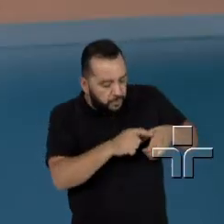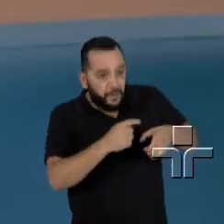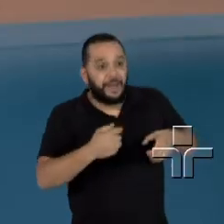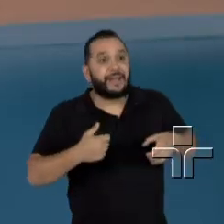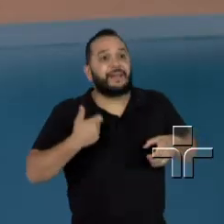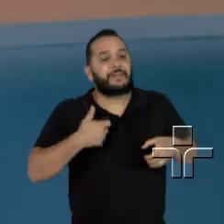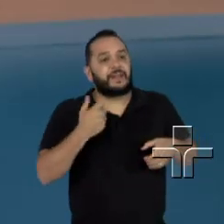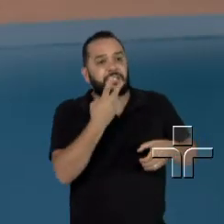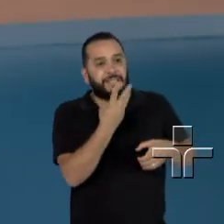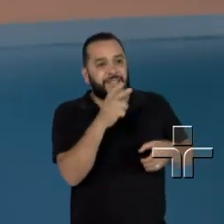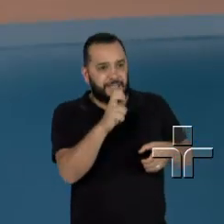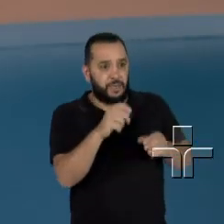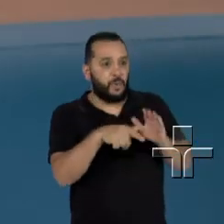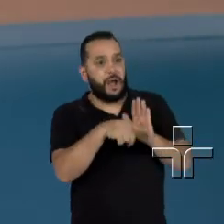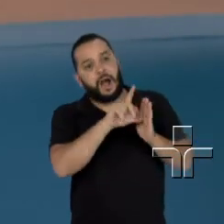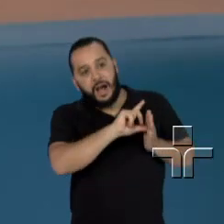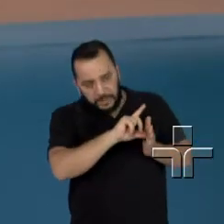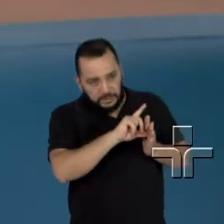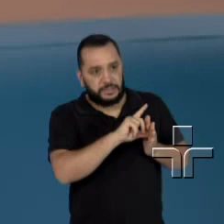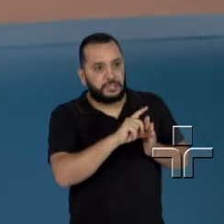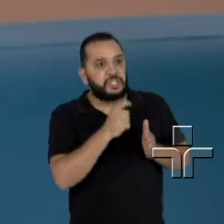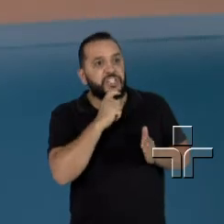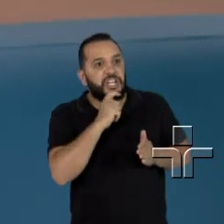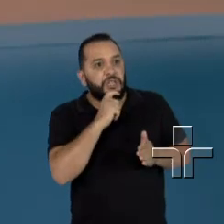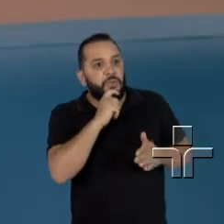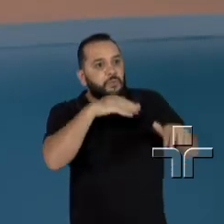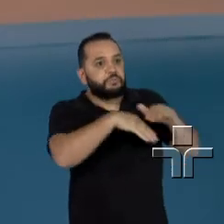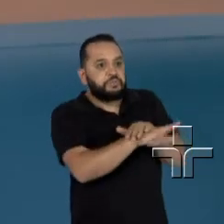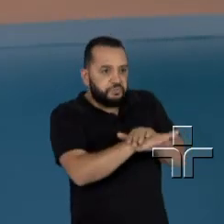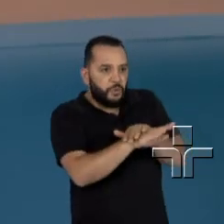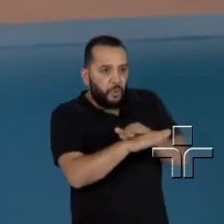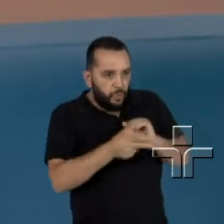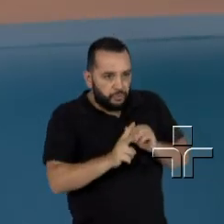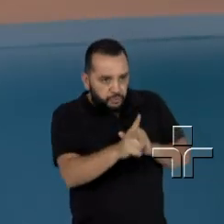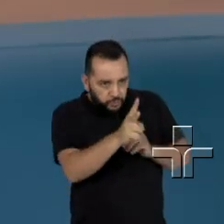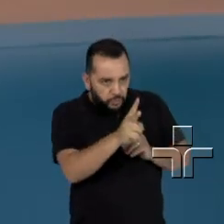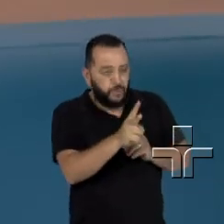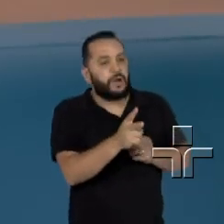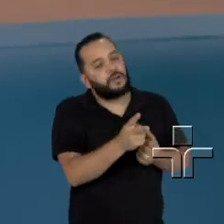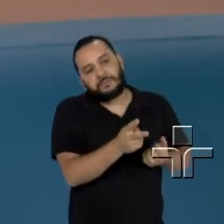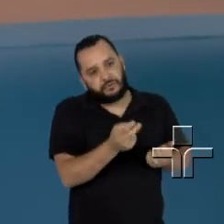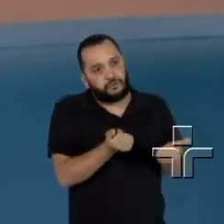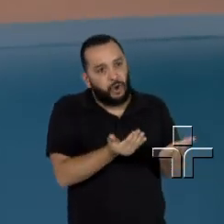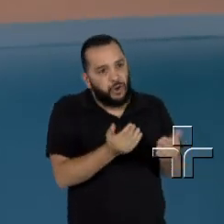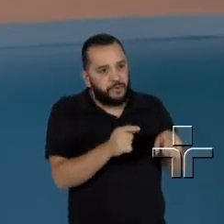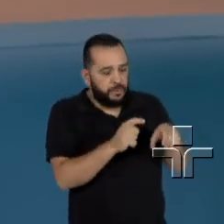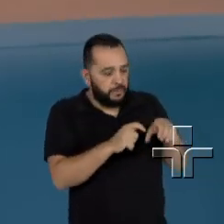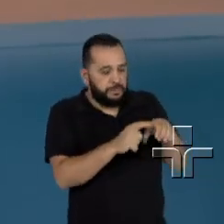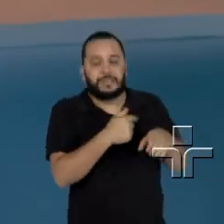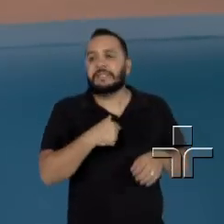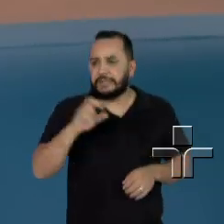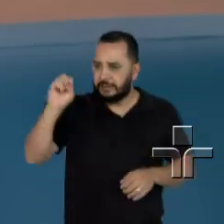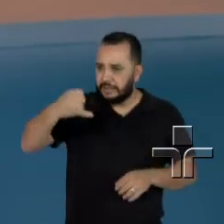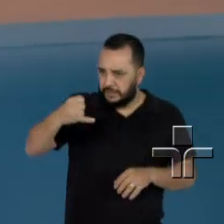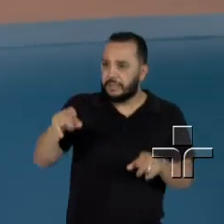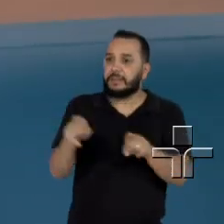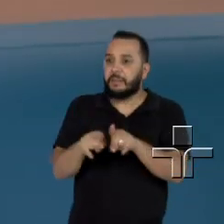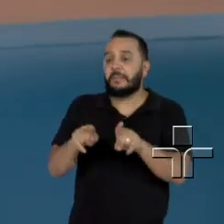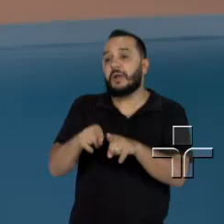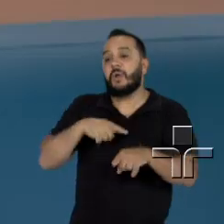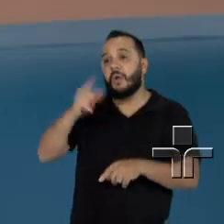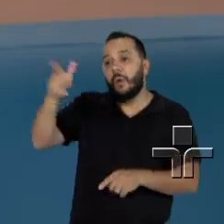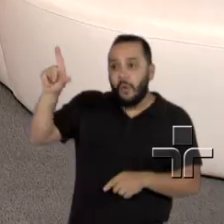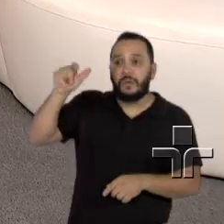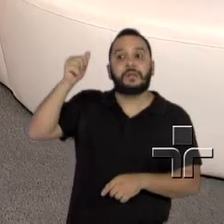Exato. Ela tanto pode ter congelado esses óvulos previamente, como também ela pode ter recebido esses óvulos de uma